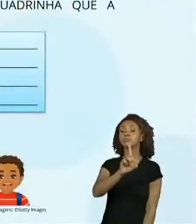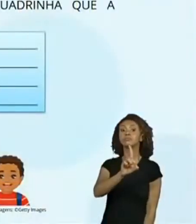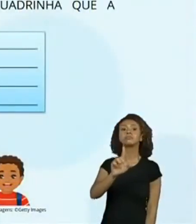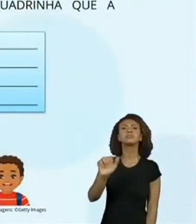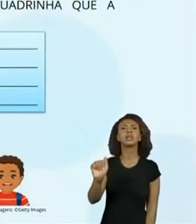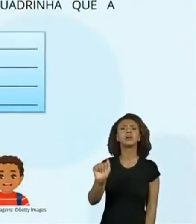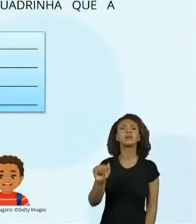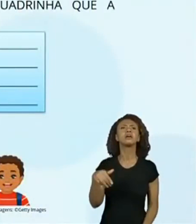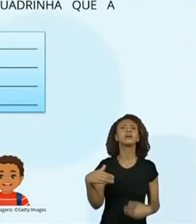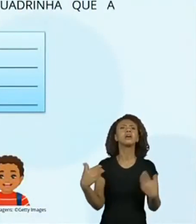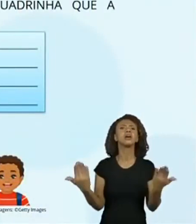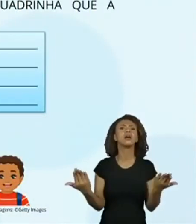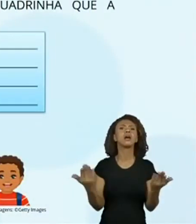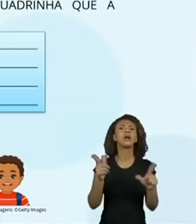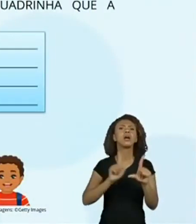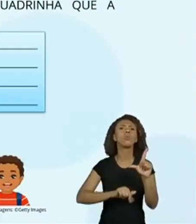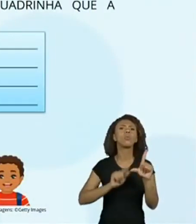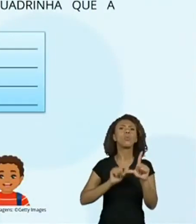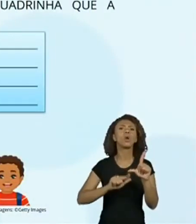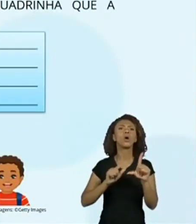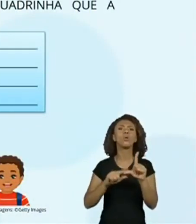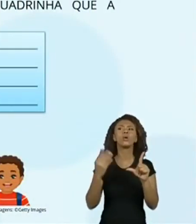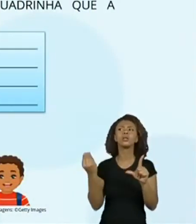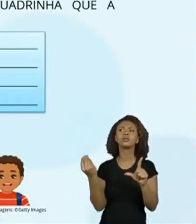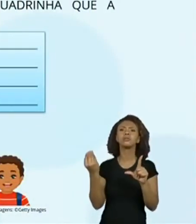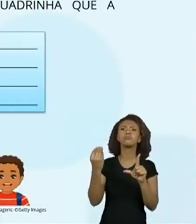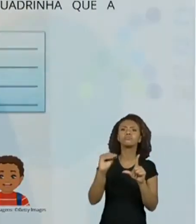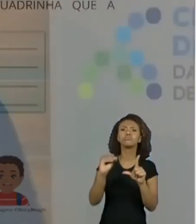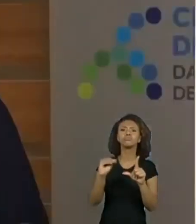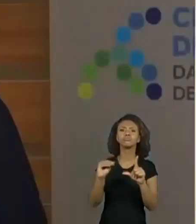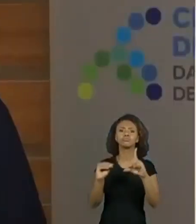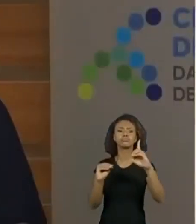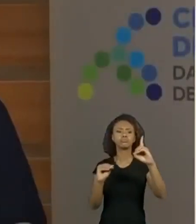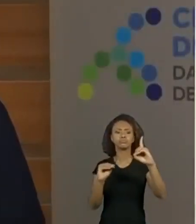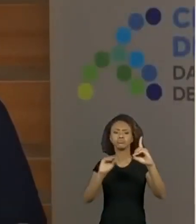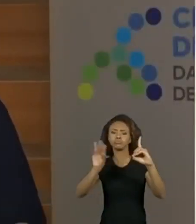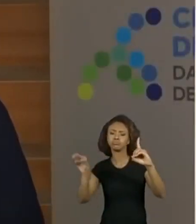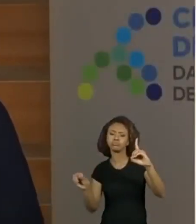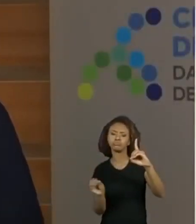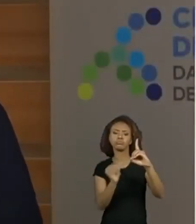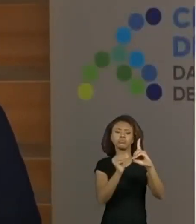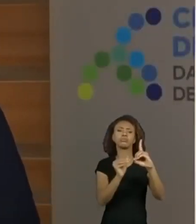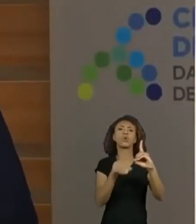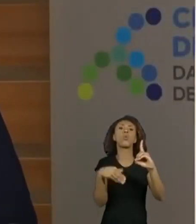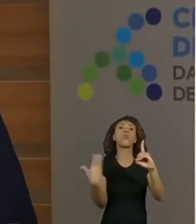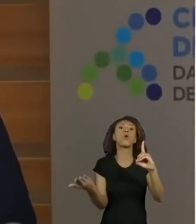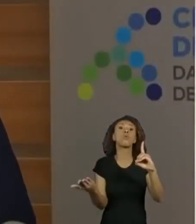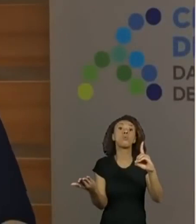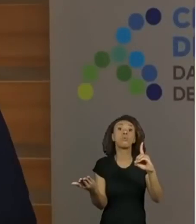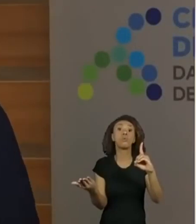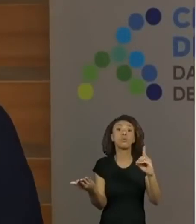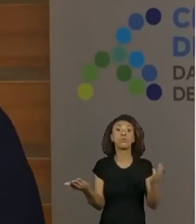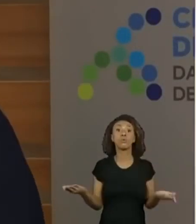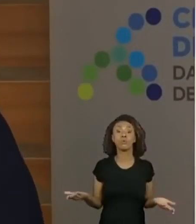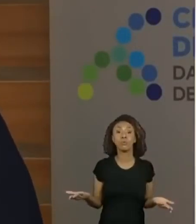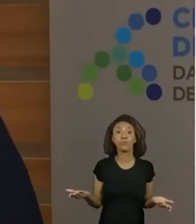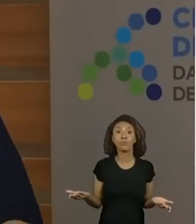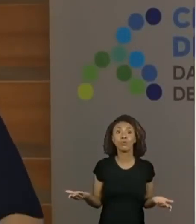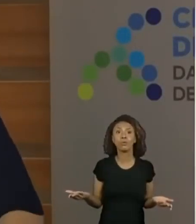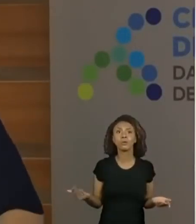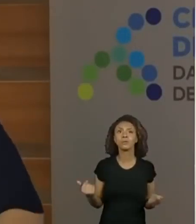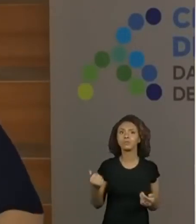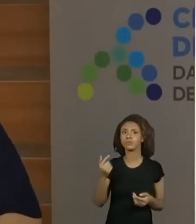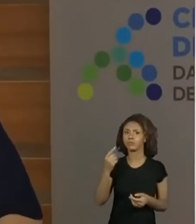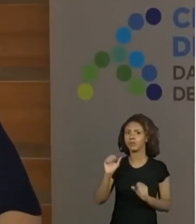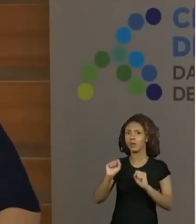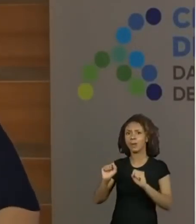Qual letra será que eu poderia fazer a junção, colocar ao lado para dar esse sentido do dá? Ah, é a letra A? Eu acho que eu